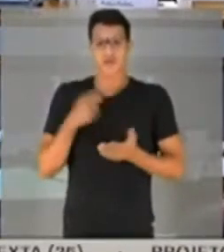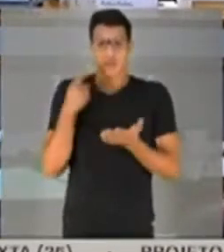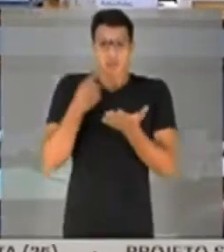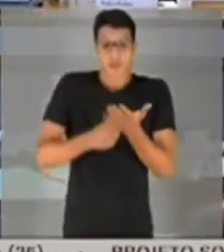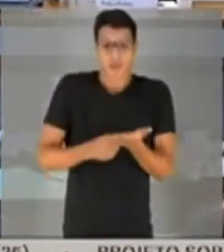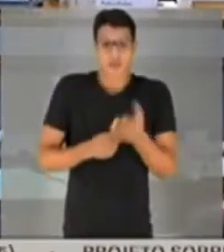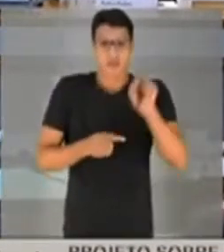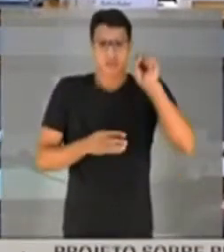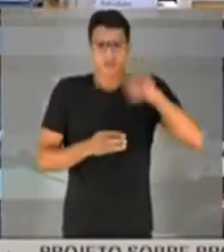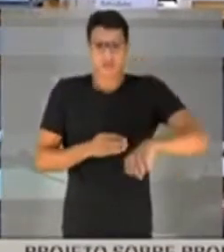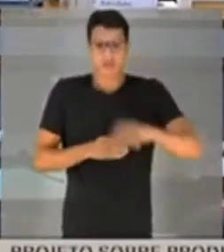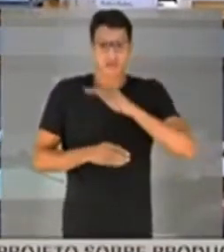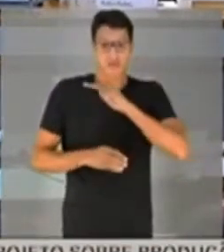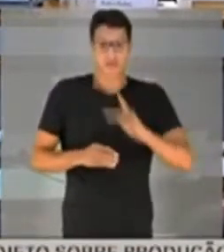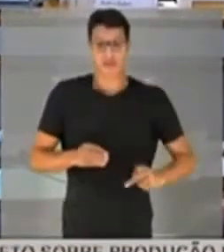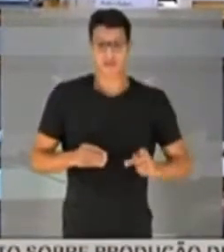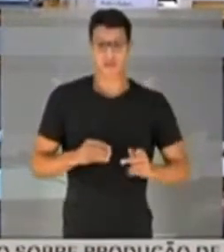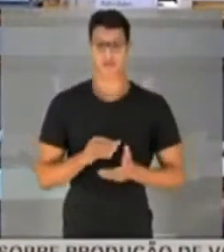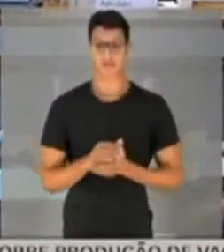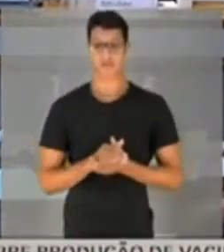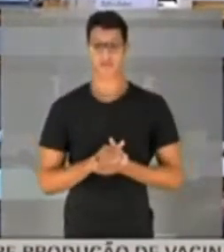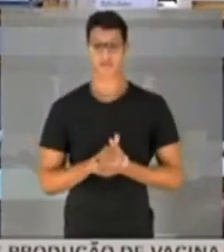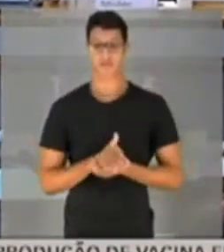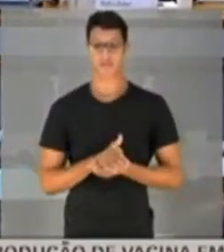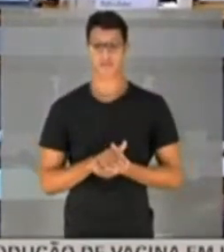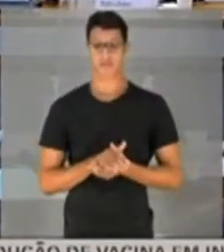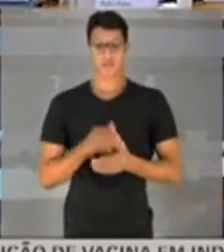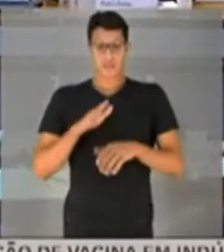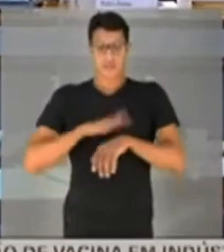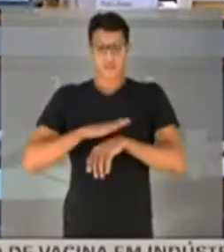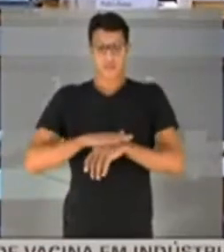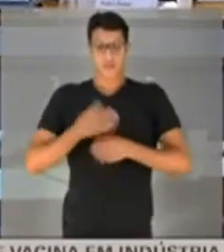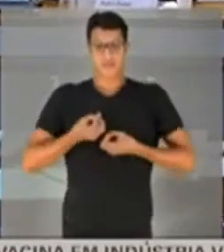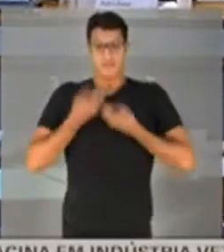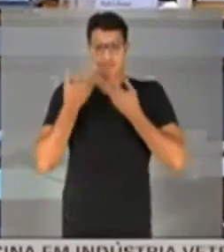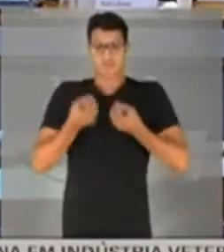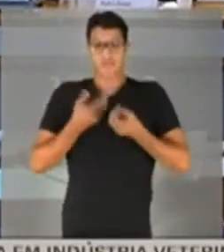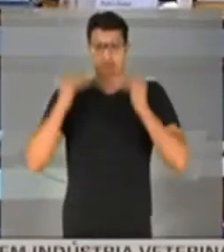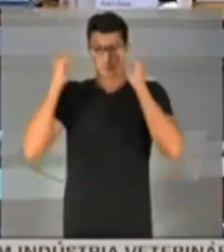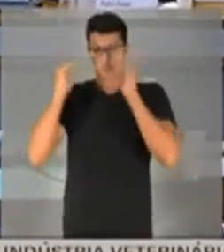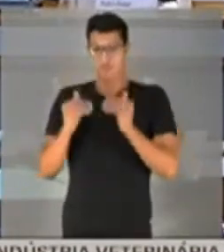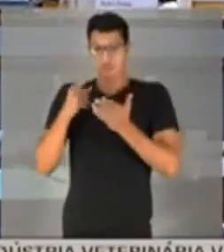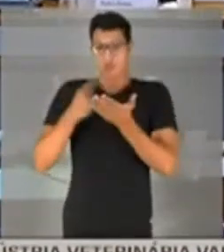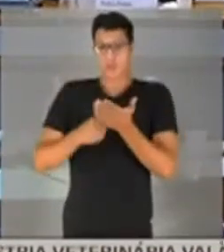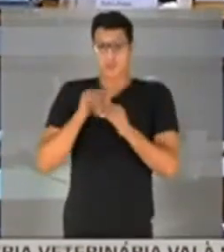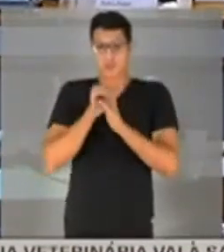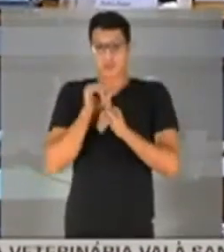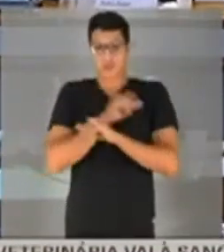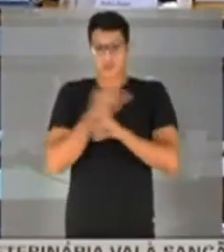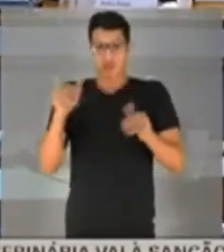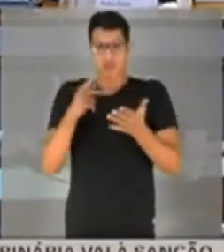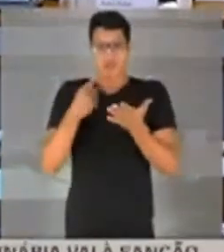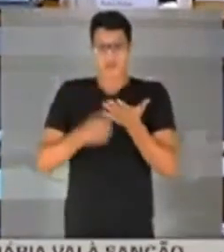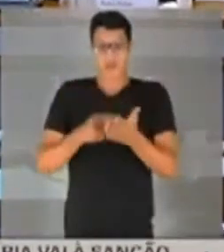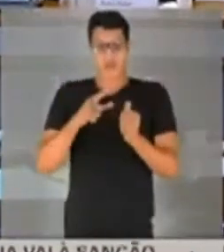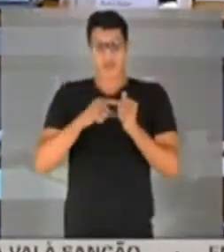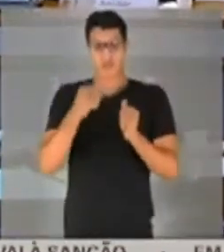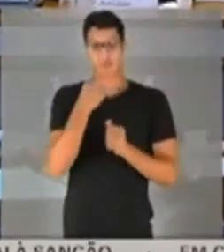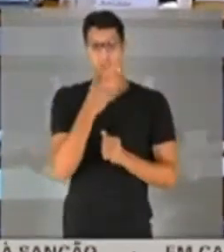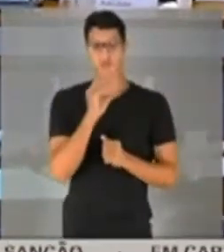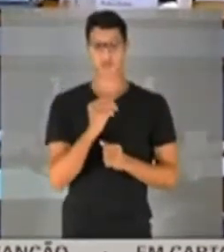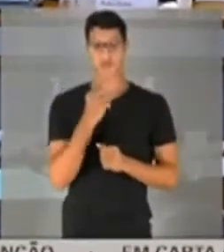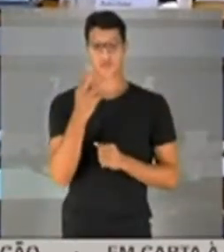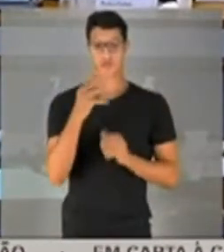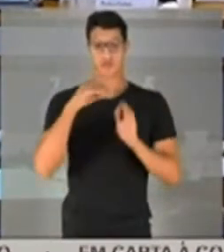compromisso? Sim, senhor presidente. A partir desse momento, os depoimentos estão sujeitos ao compromisso e dizer a verdade nos termos do artigo 203